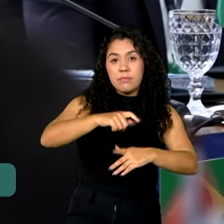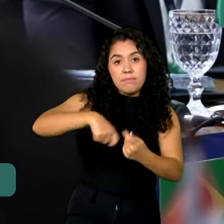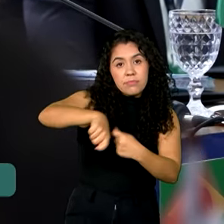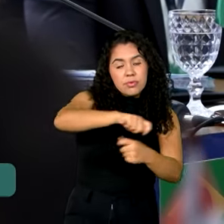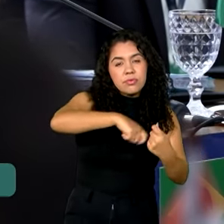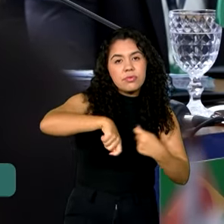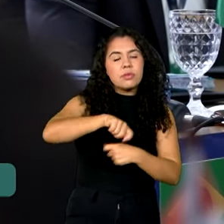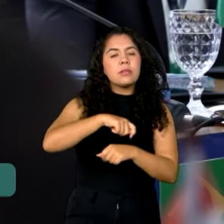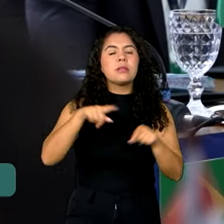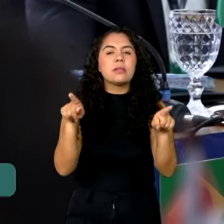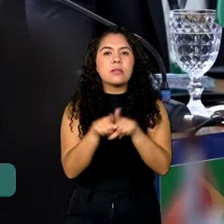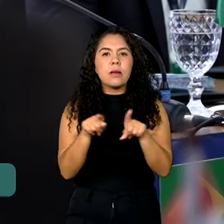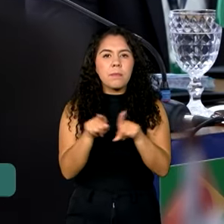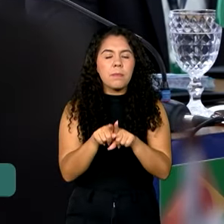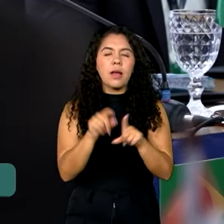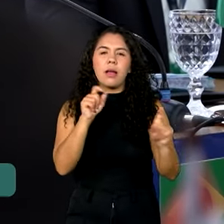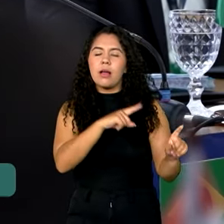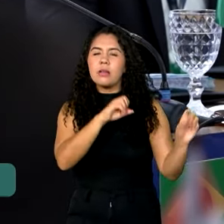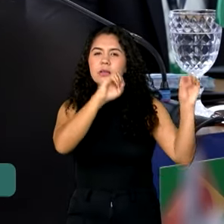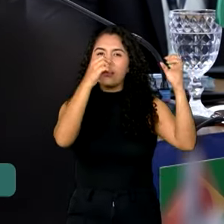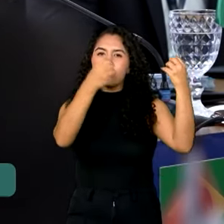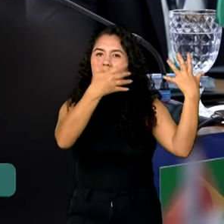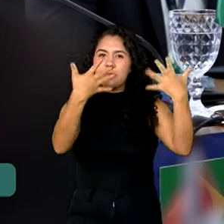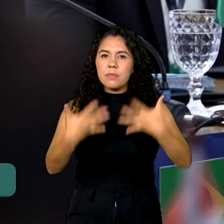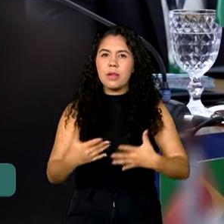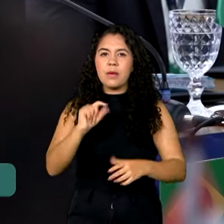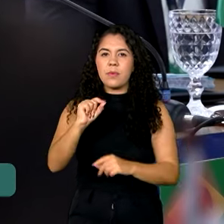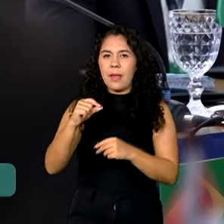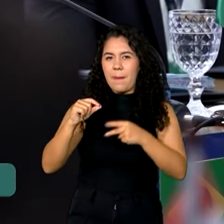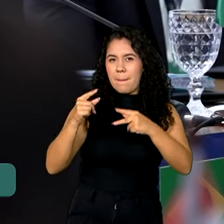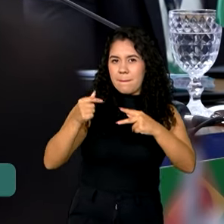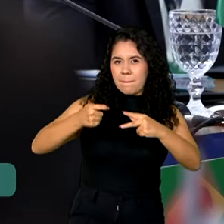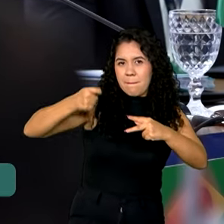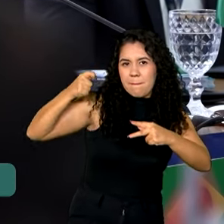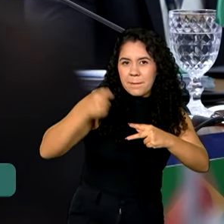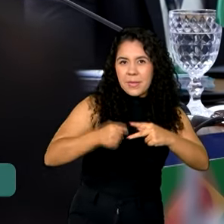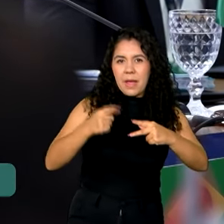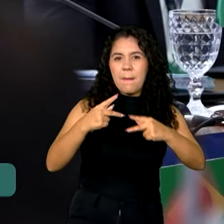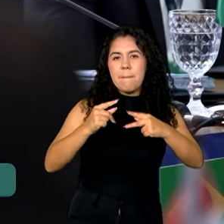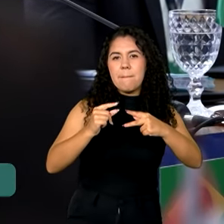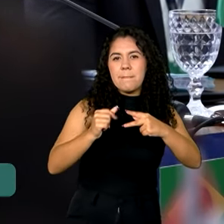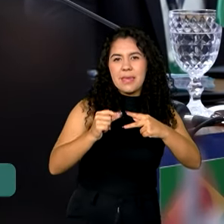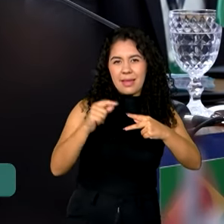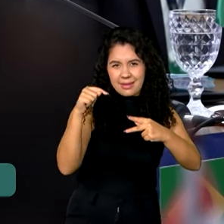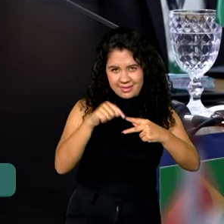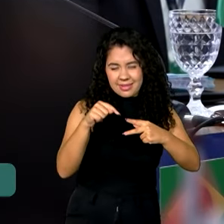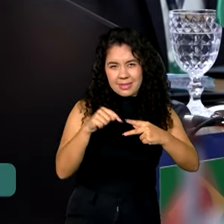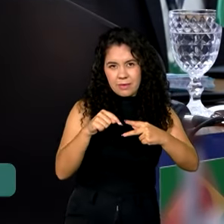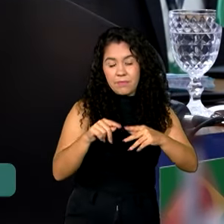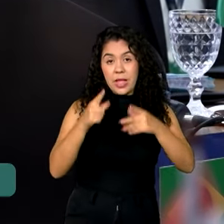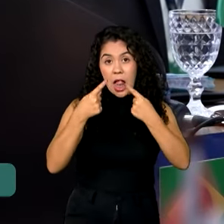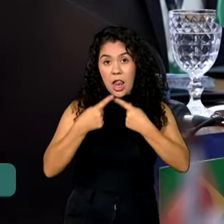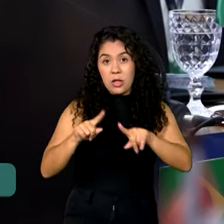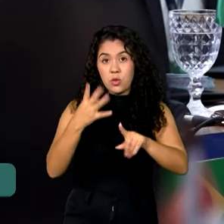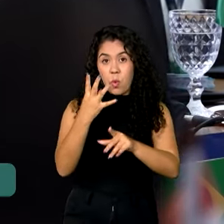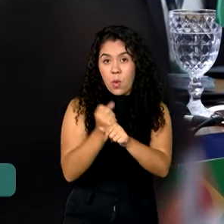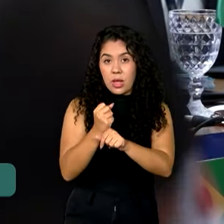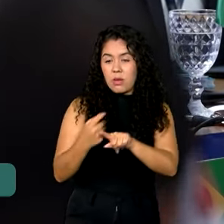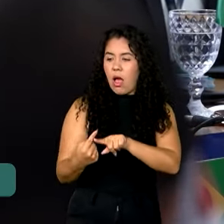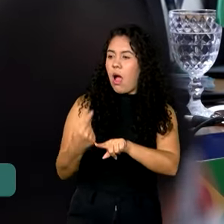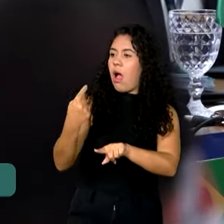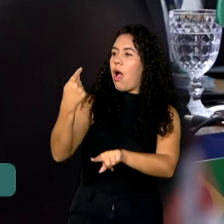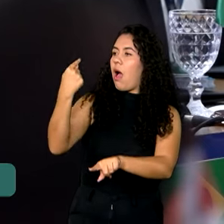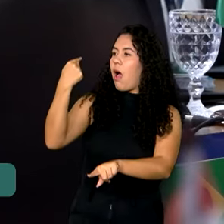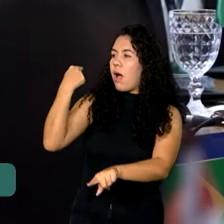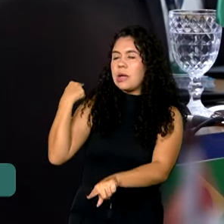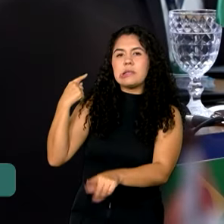instantâneo, que nominamos aqui de PIX, lançado há apenas quatro anos atrás, já